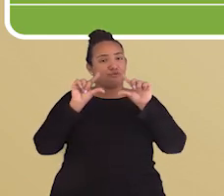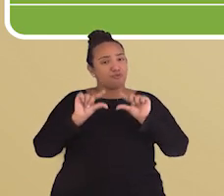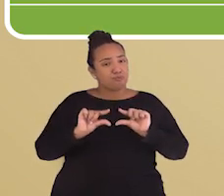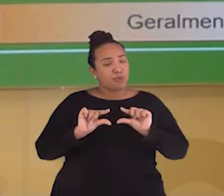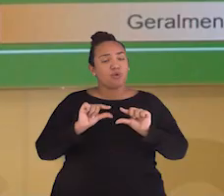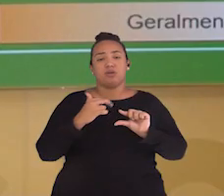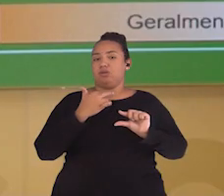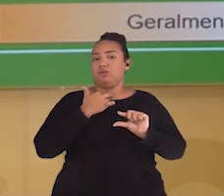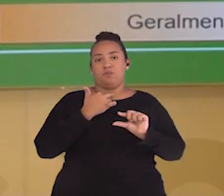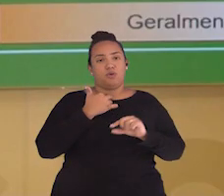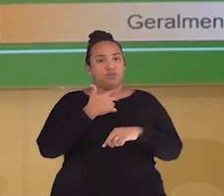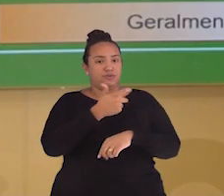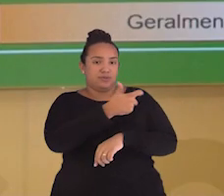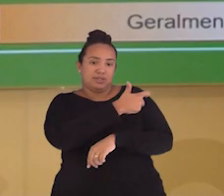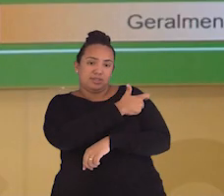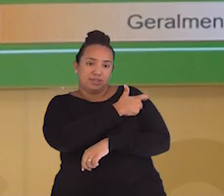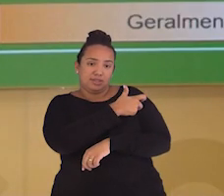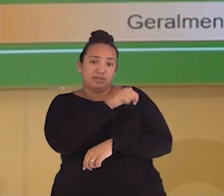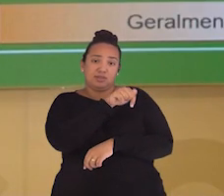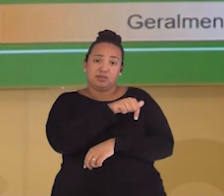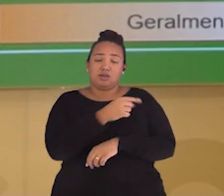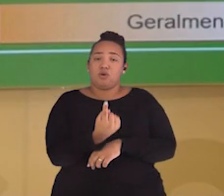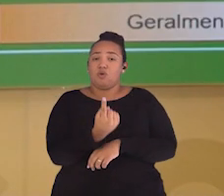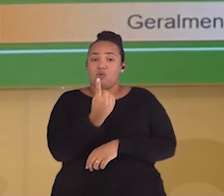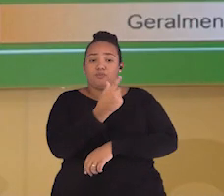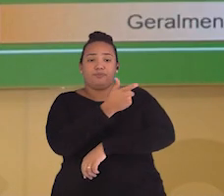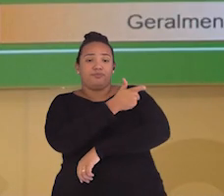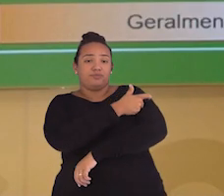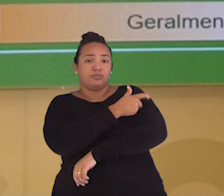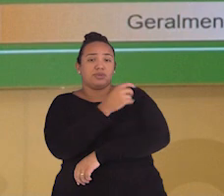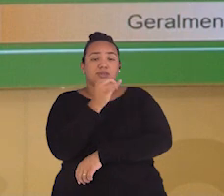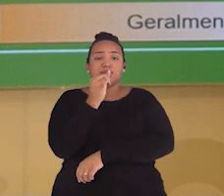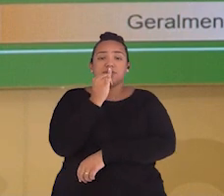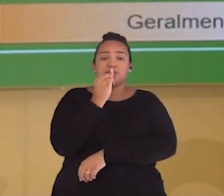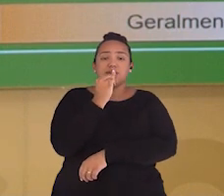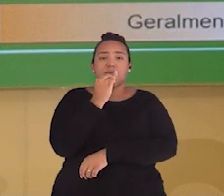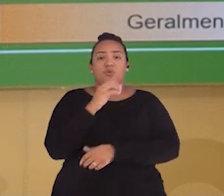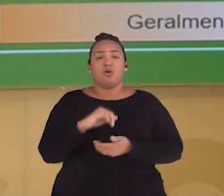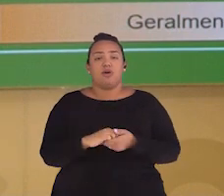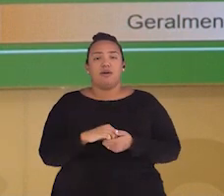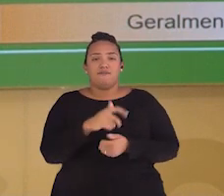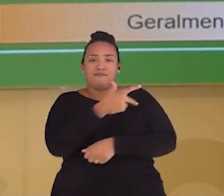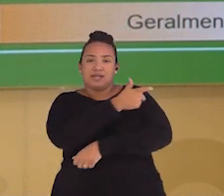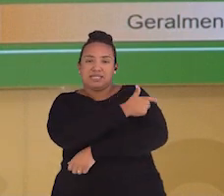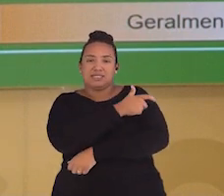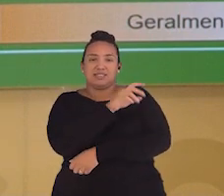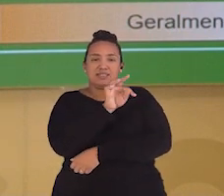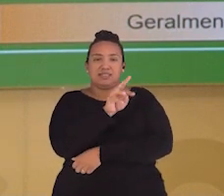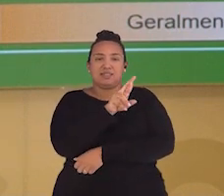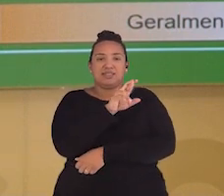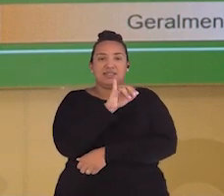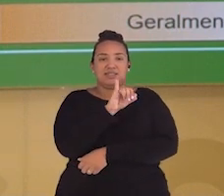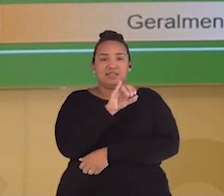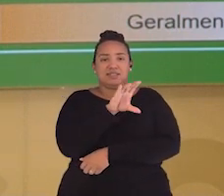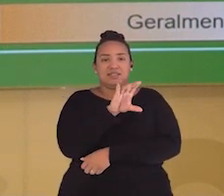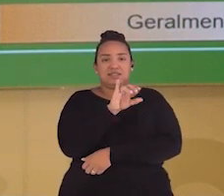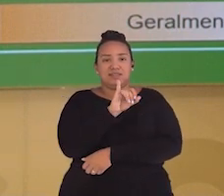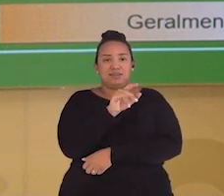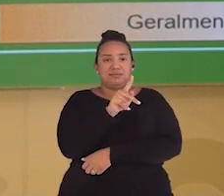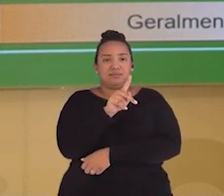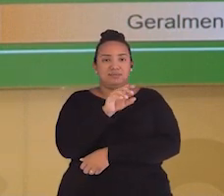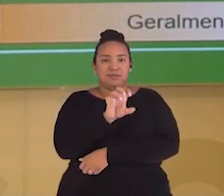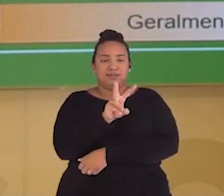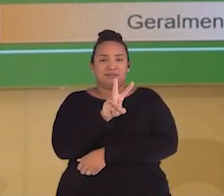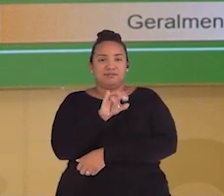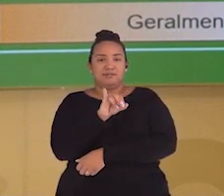única. Com uma duração muito extensa. Que é no caso da vacina para tripse viral. Que ela é uma dose